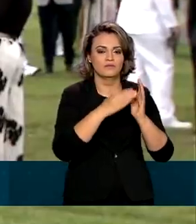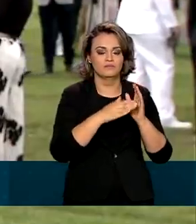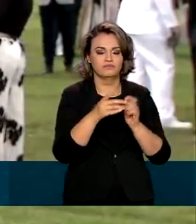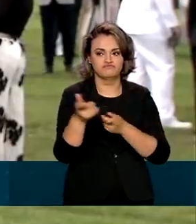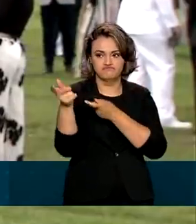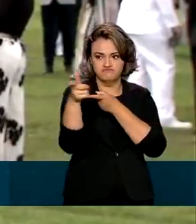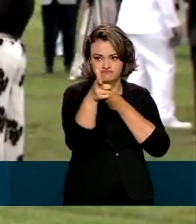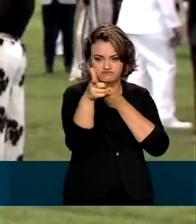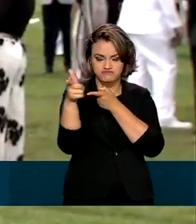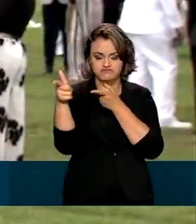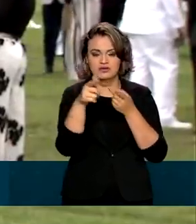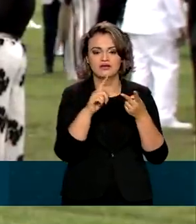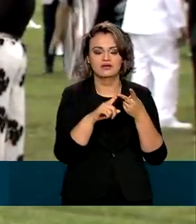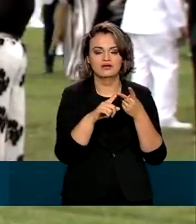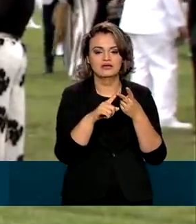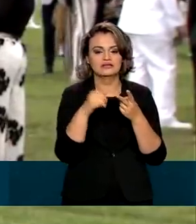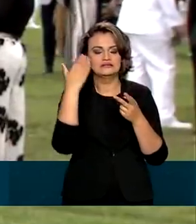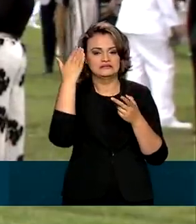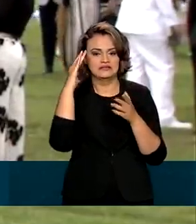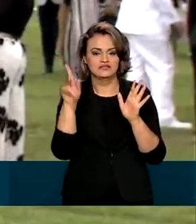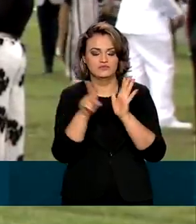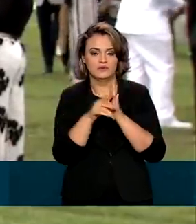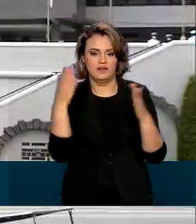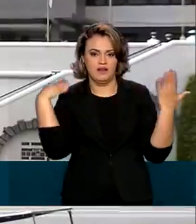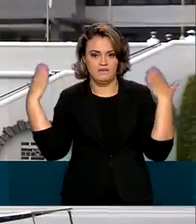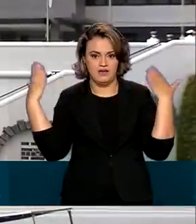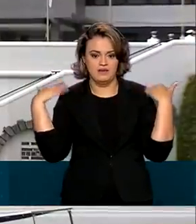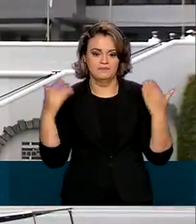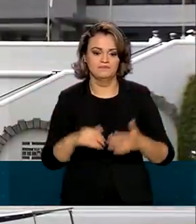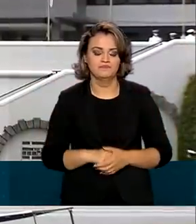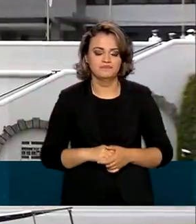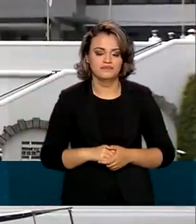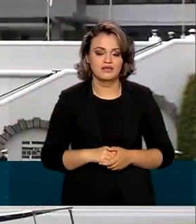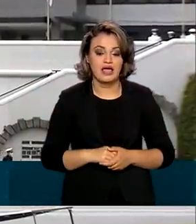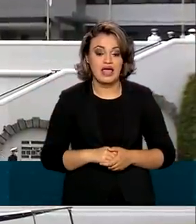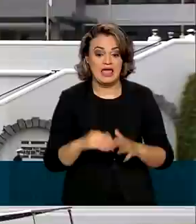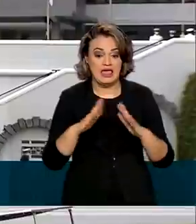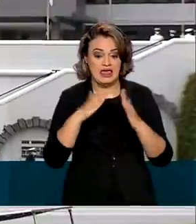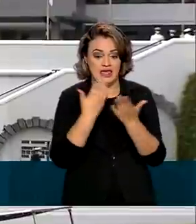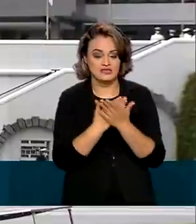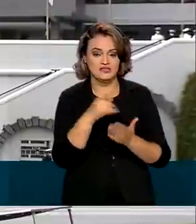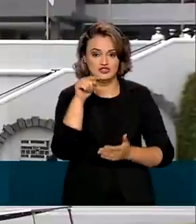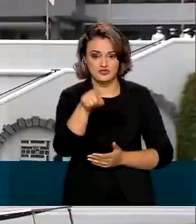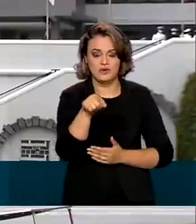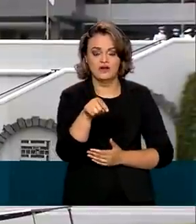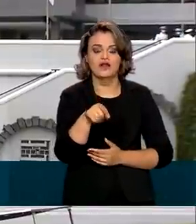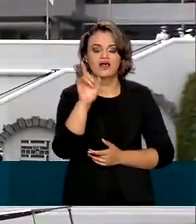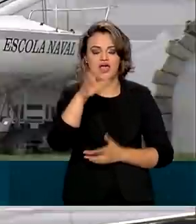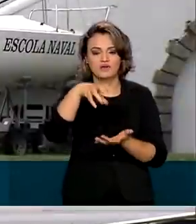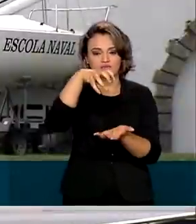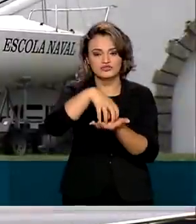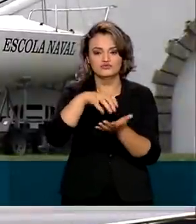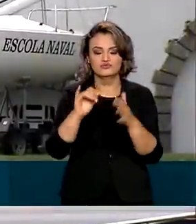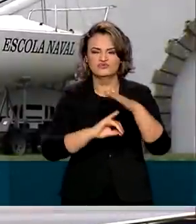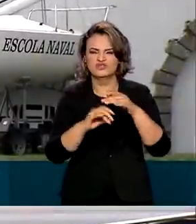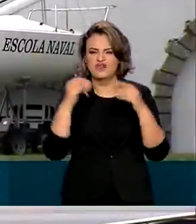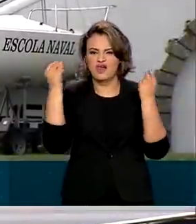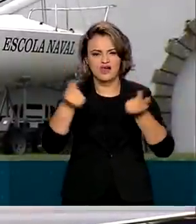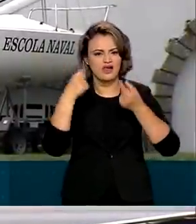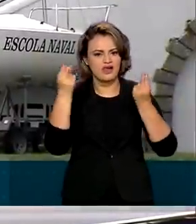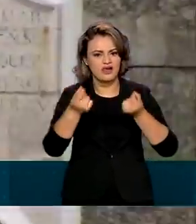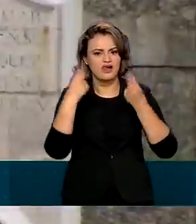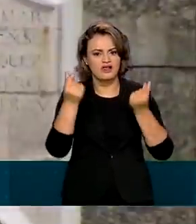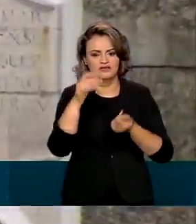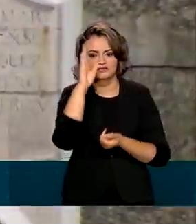fuzileiros navais e intendentes da Marinha. A Escola Naval é o estabelecimento de ensino superior mais antigo do